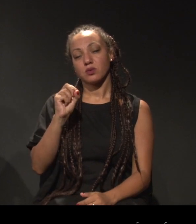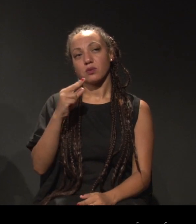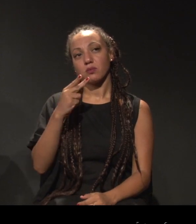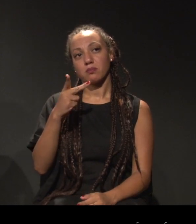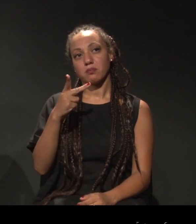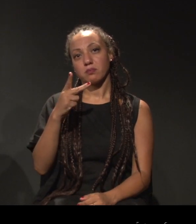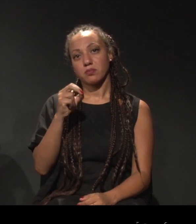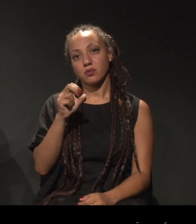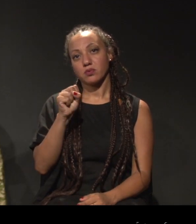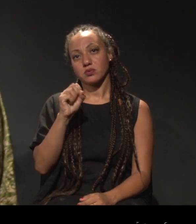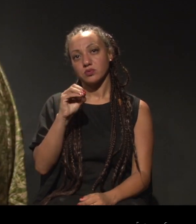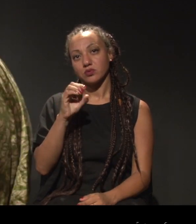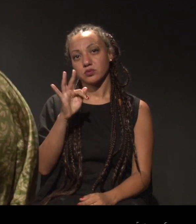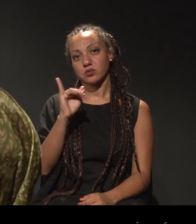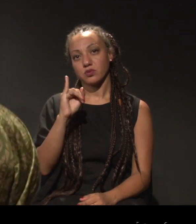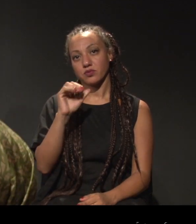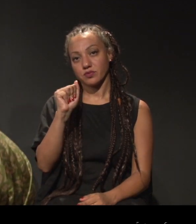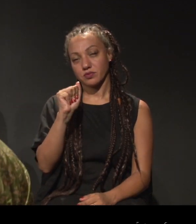Antroposofia.